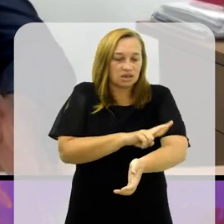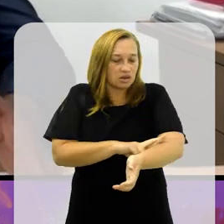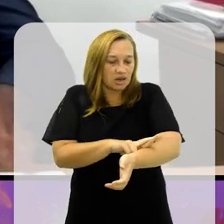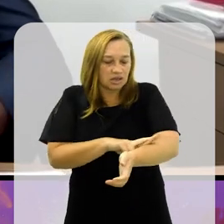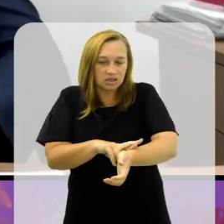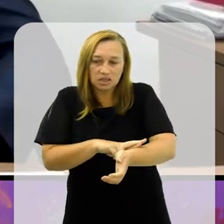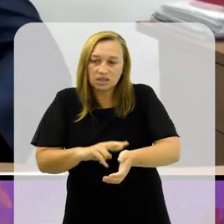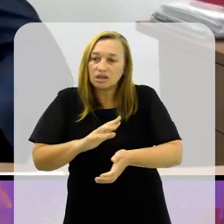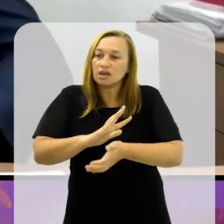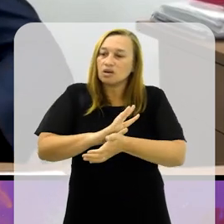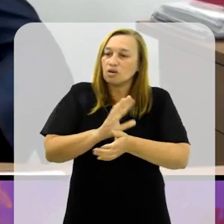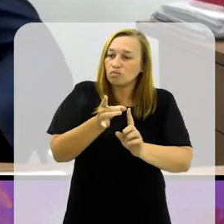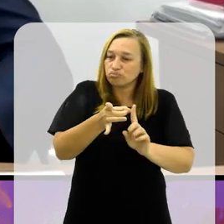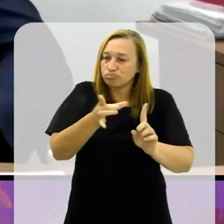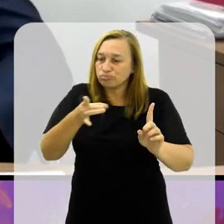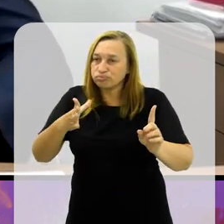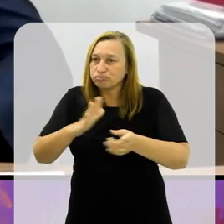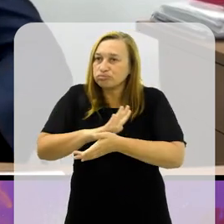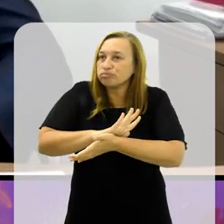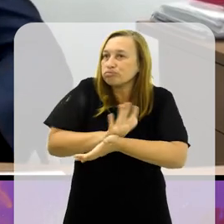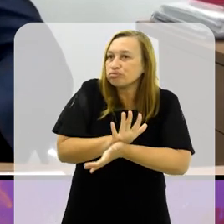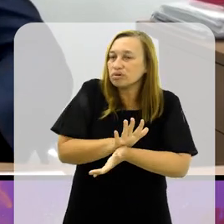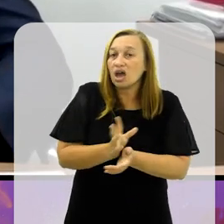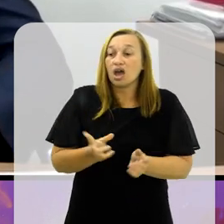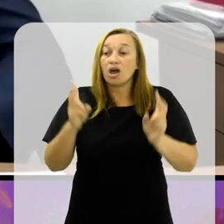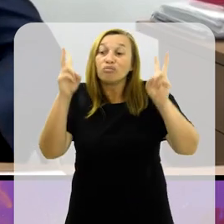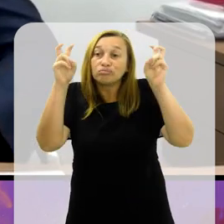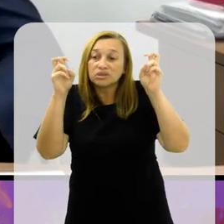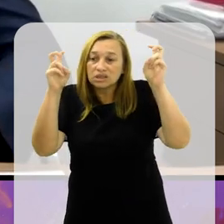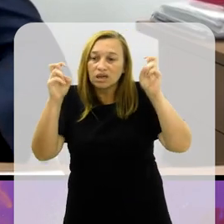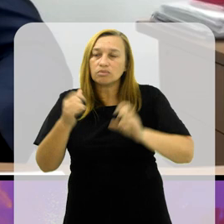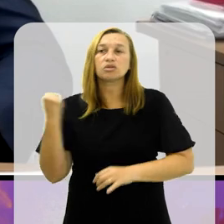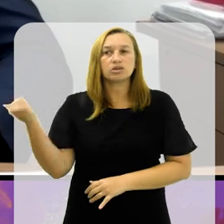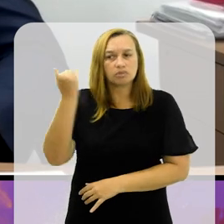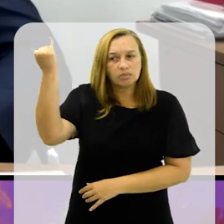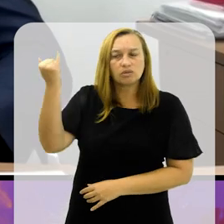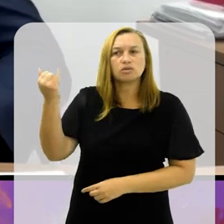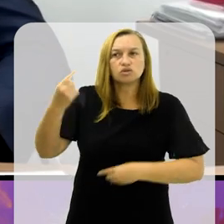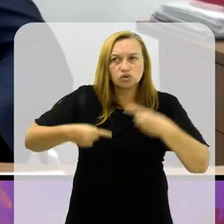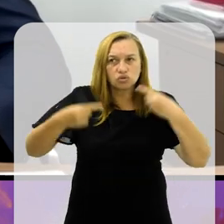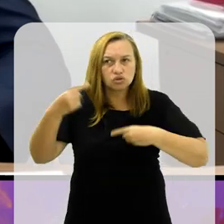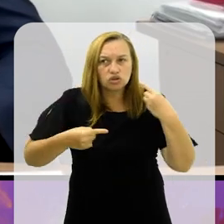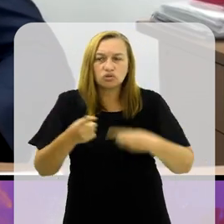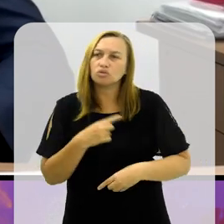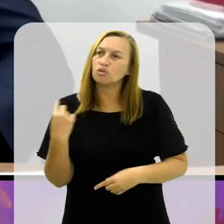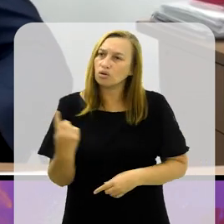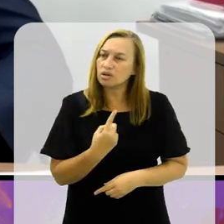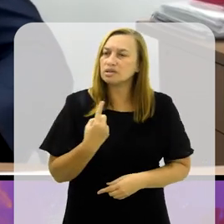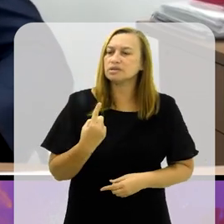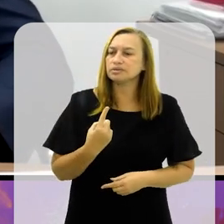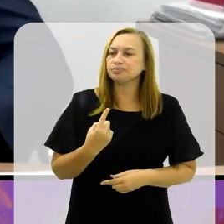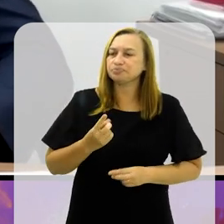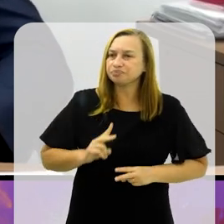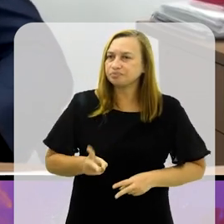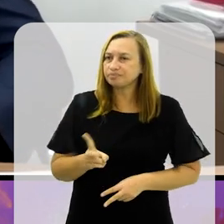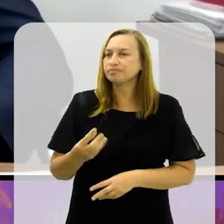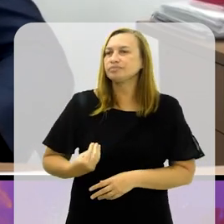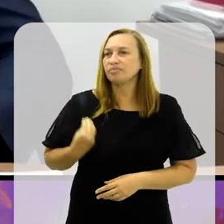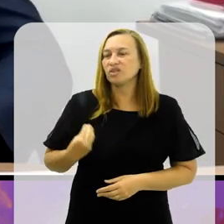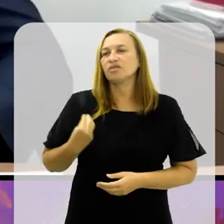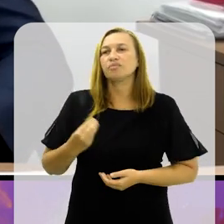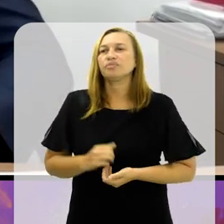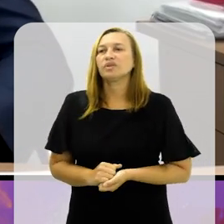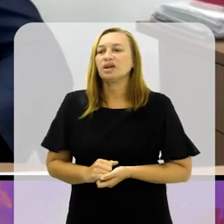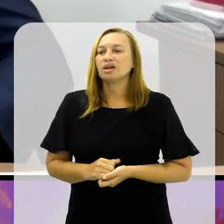falar de anti-homofobia é um tema pertinente a nós. Vivemos isso em nossas vidas e foi